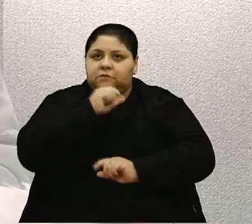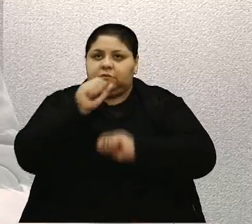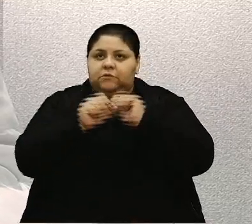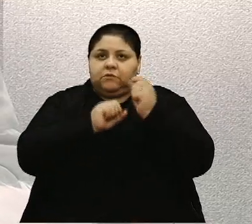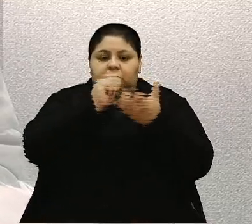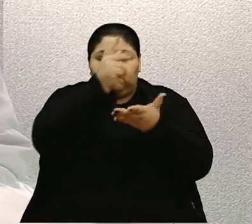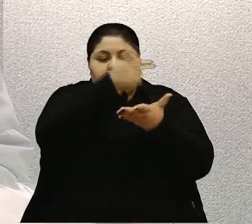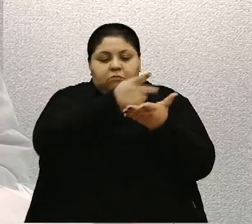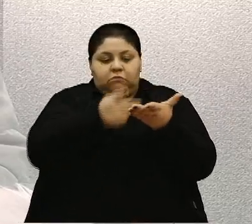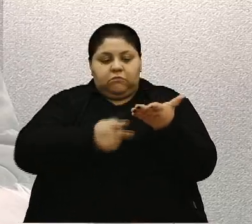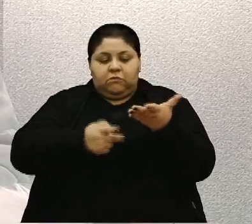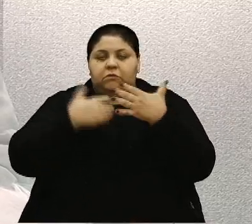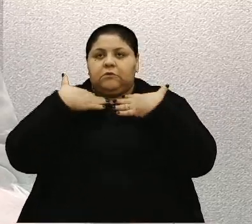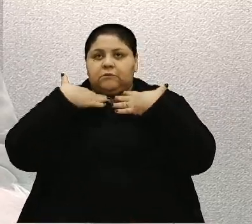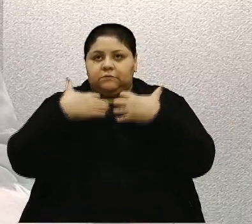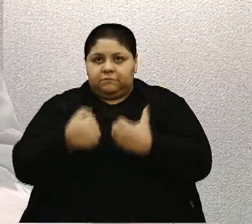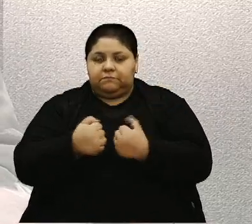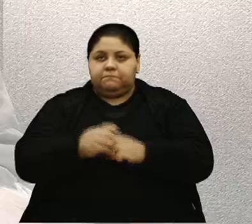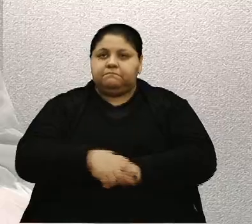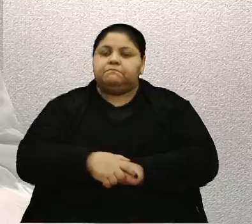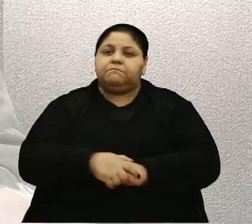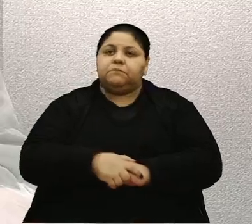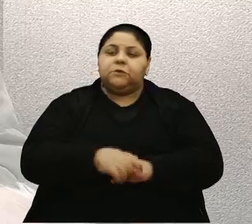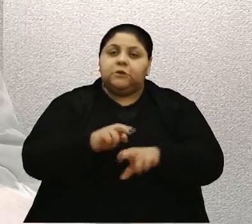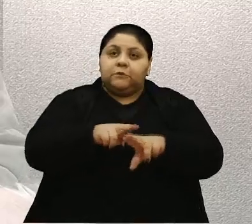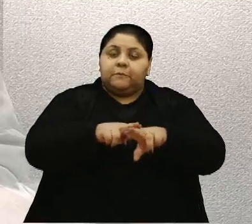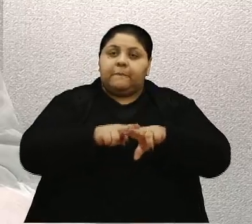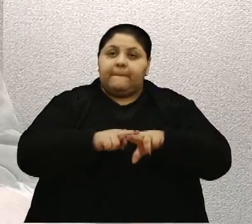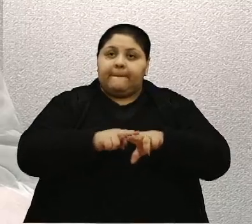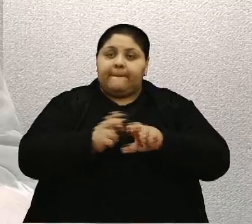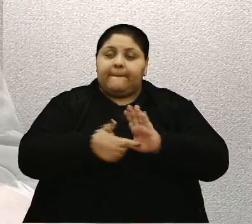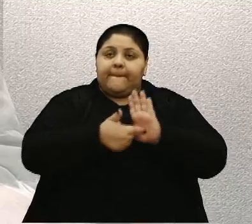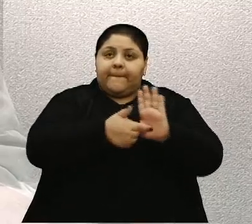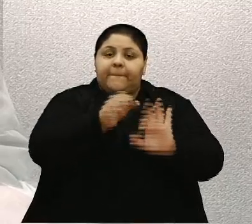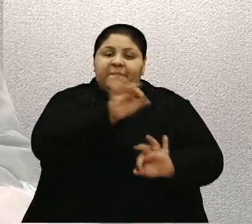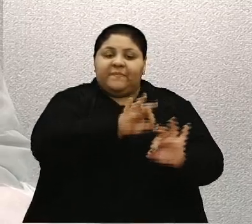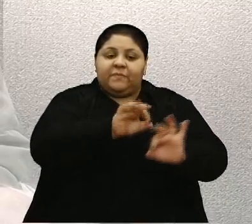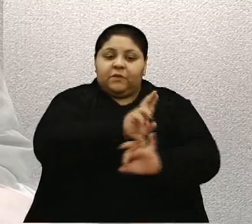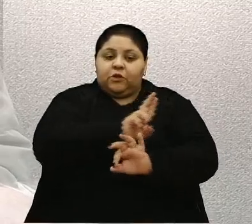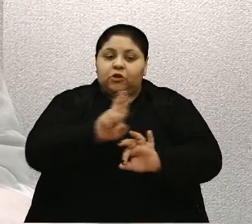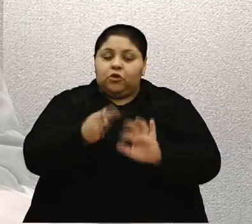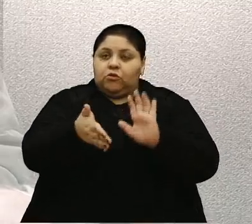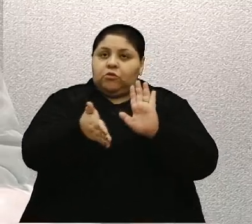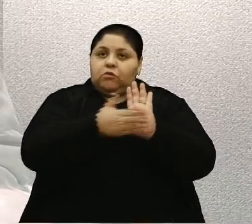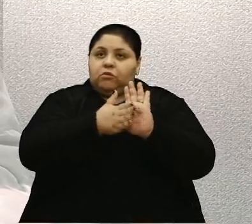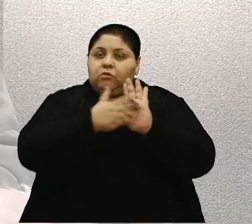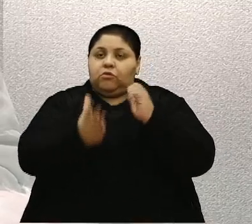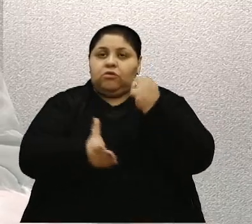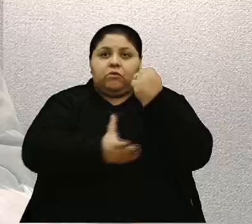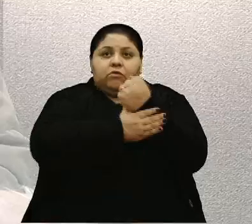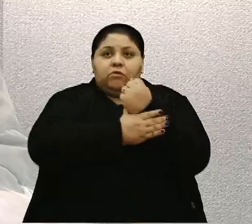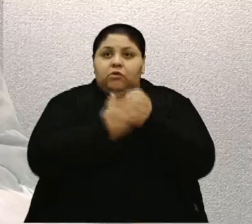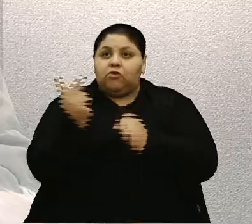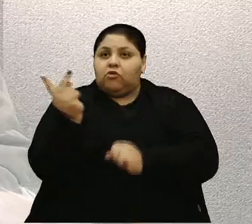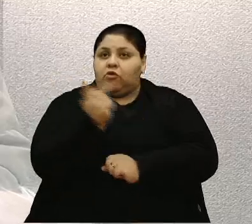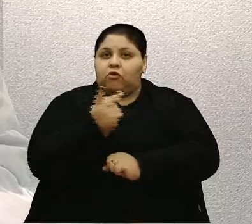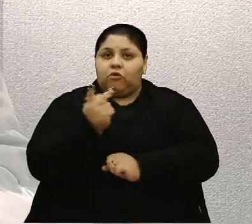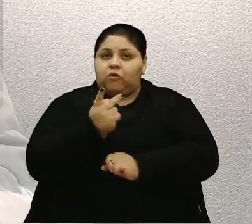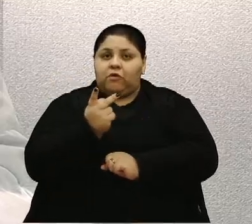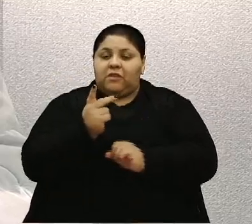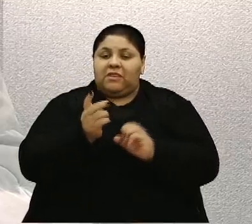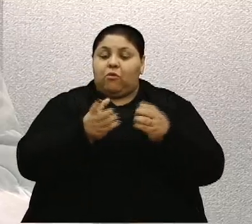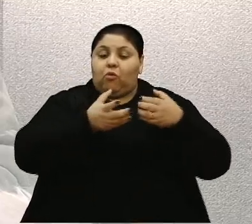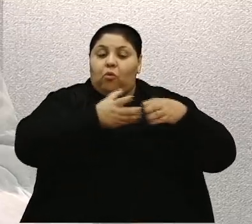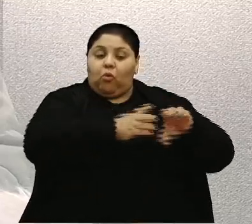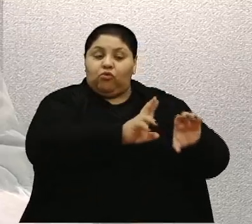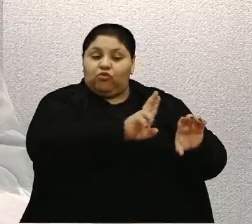mapas desta secretaria. Este fato reforça a adequação do nome proposto, garantindo que não há duplicidade nem conflitos com os nomes